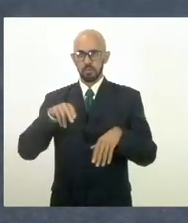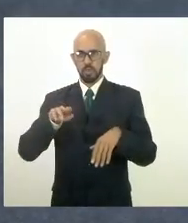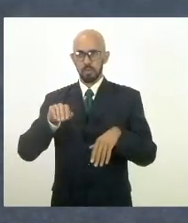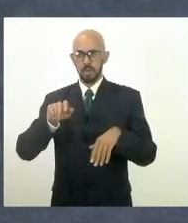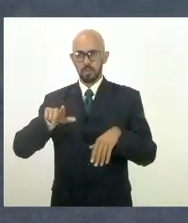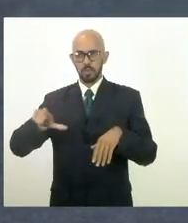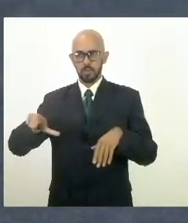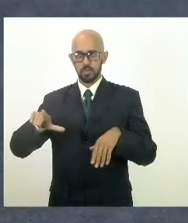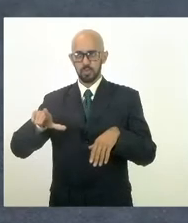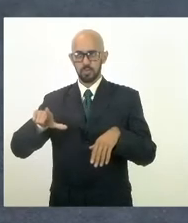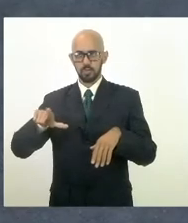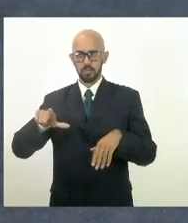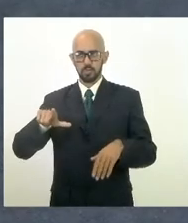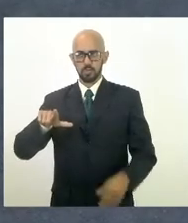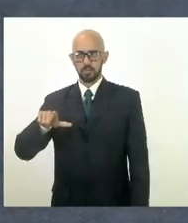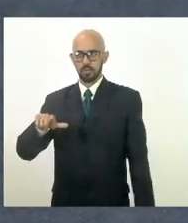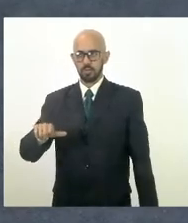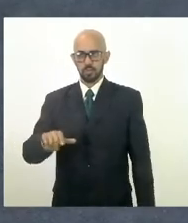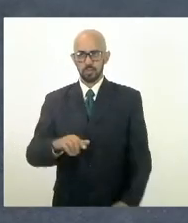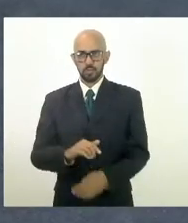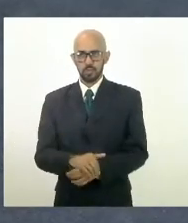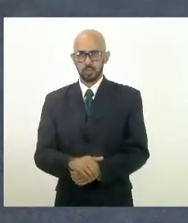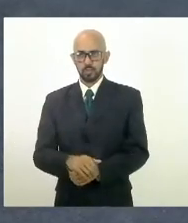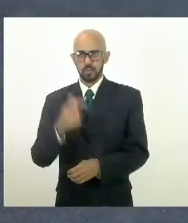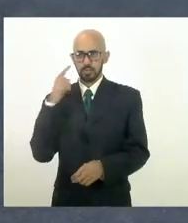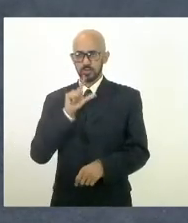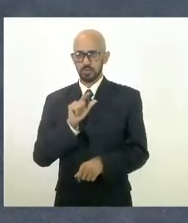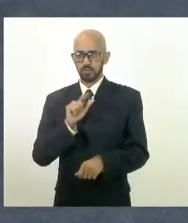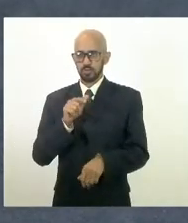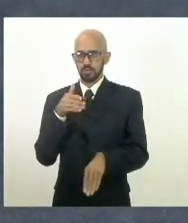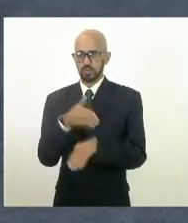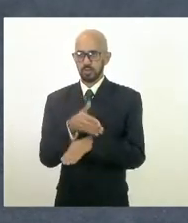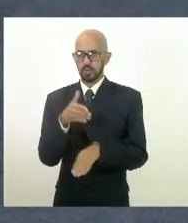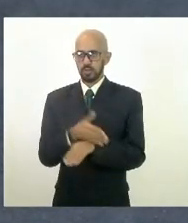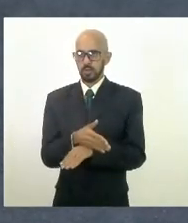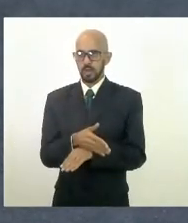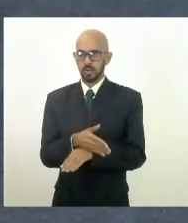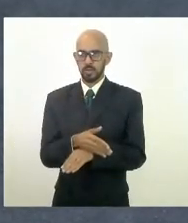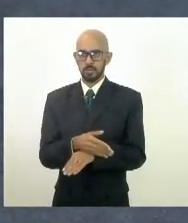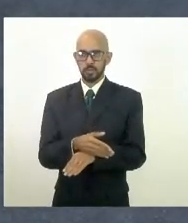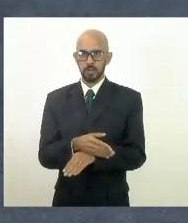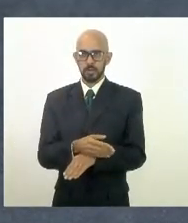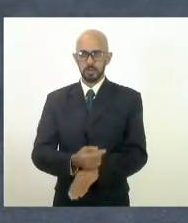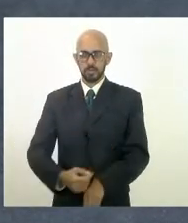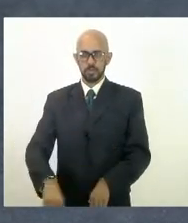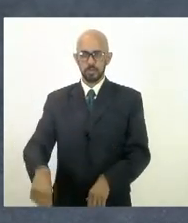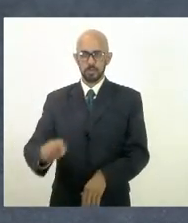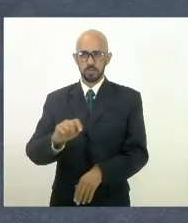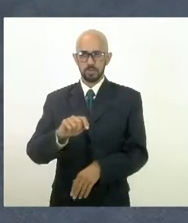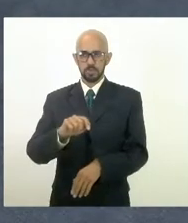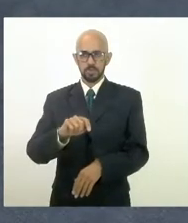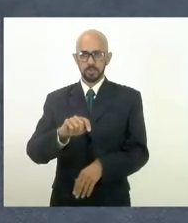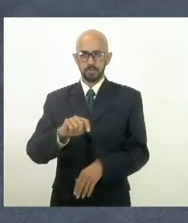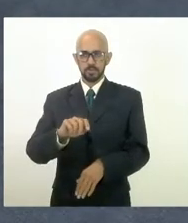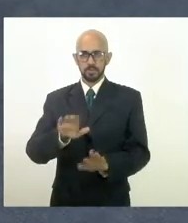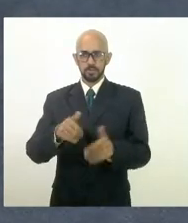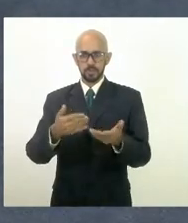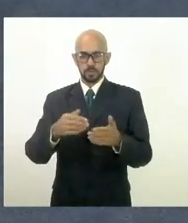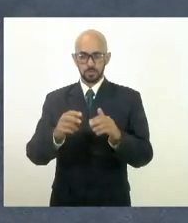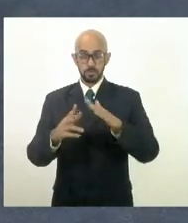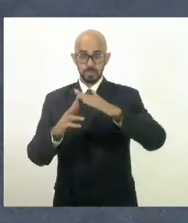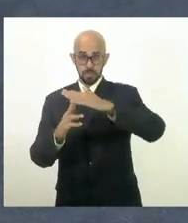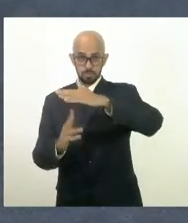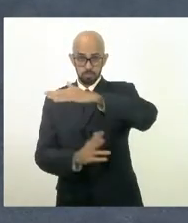com que o governador intervisse na UPA né agora a ponte da